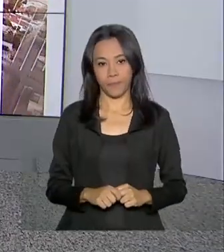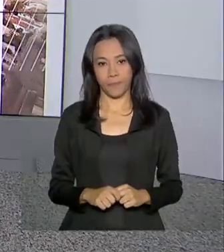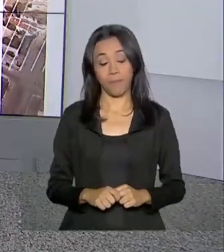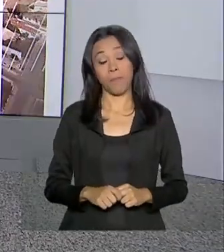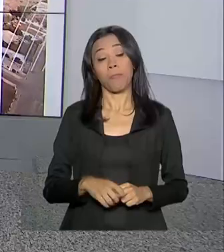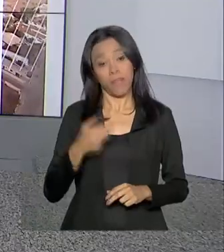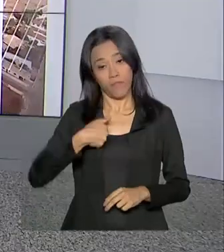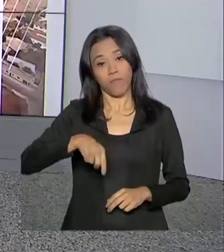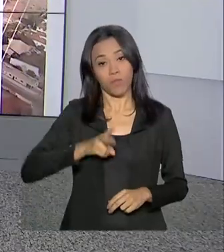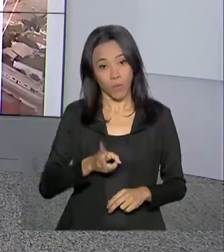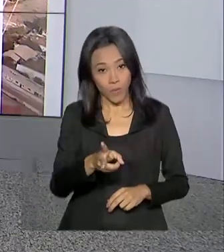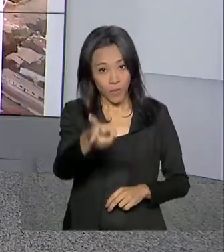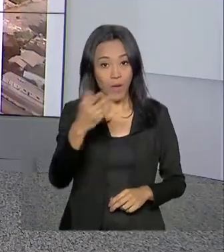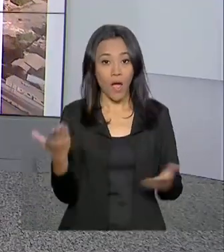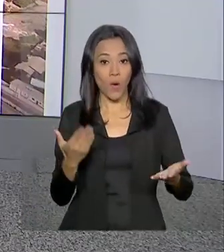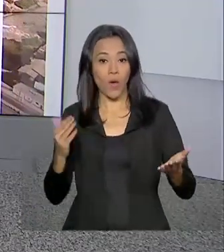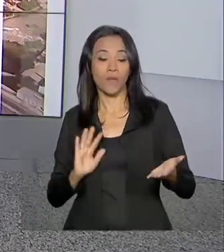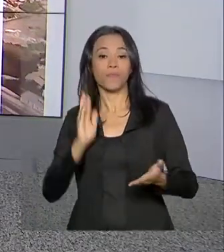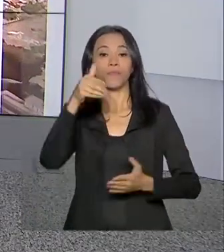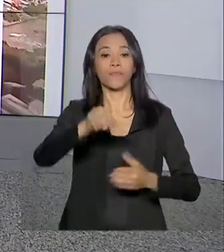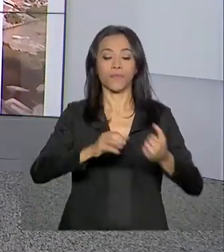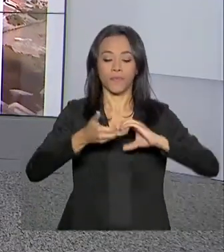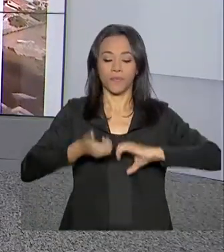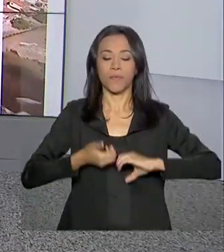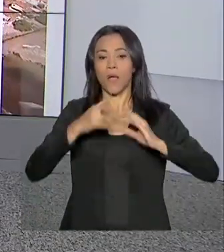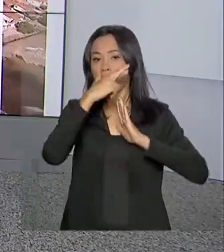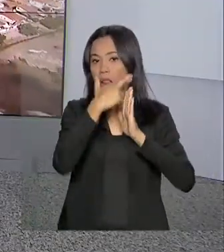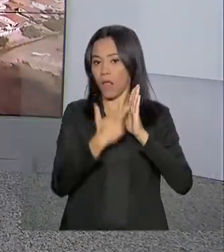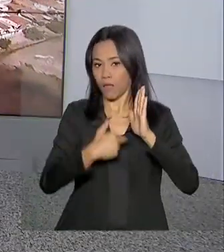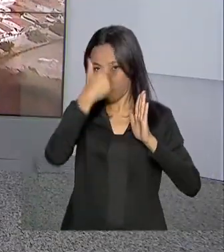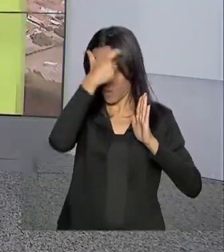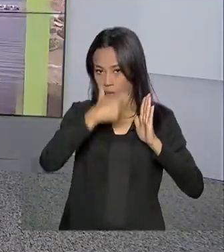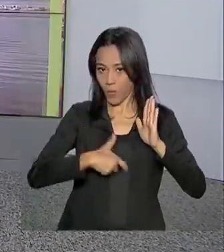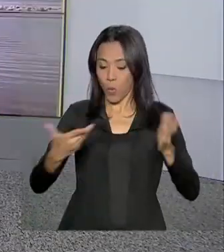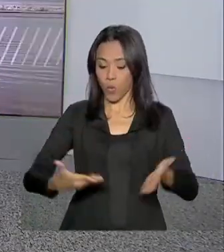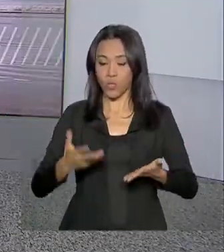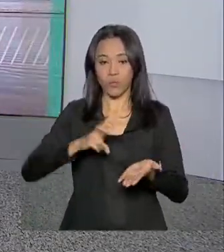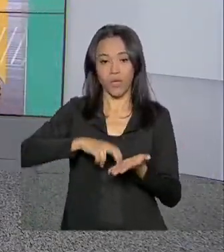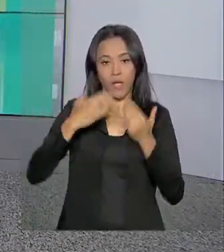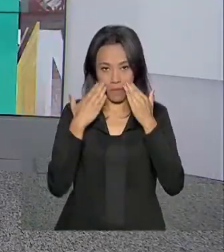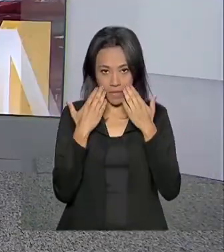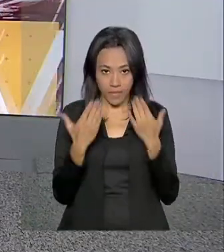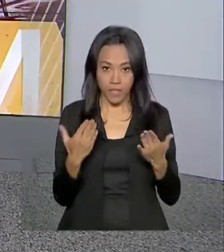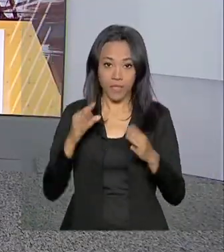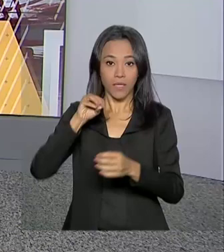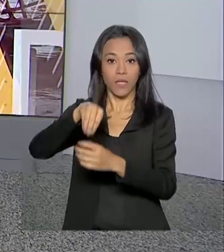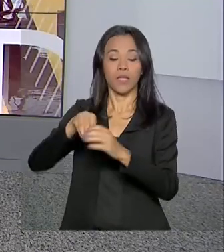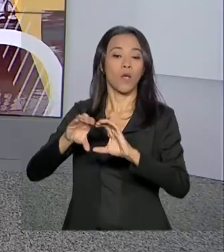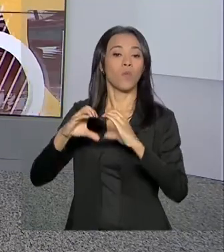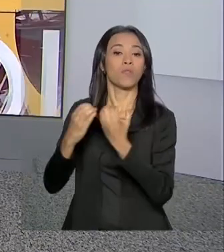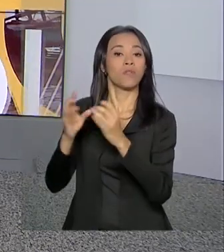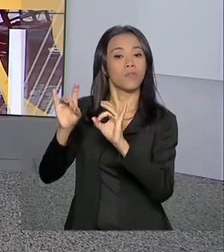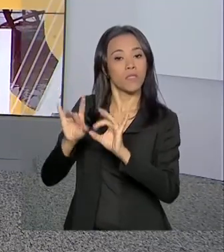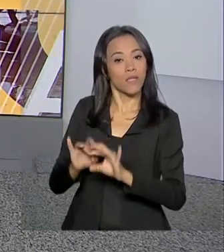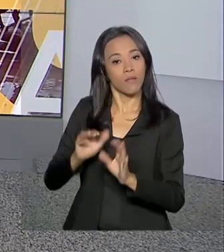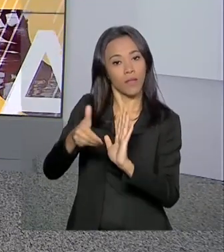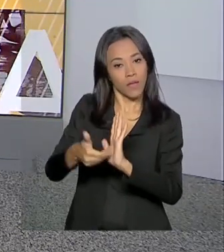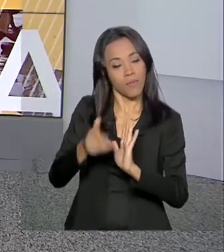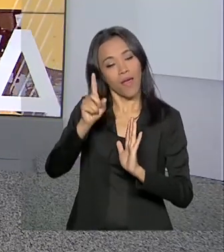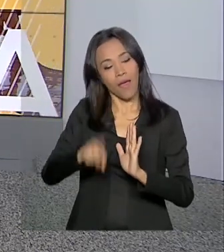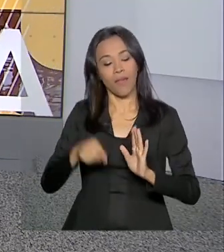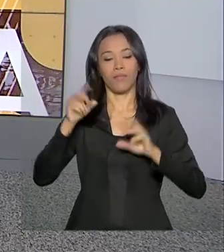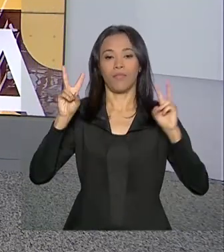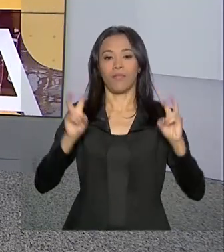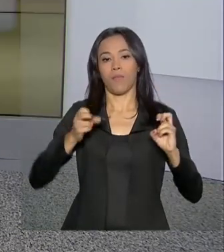E a gente segue agora para o Congresso. relator da Nova Previdência apresenta agora de manhã o parecer na Comissão Especial da Câmara. Assunto para a nossa